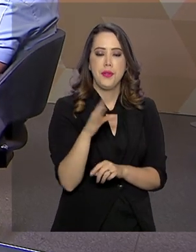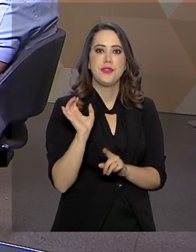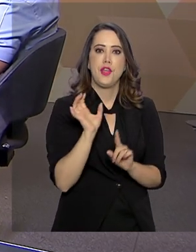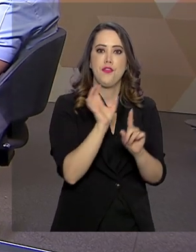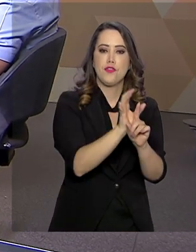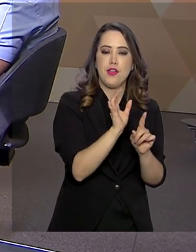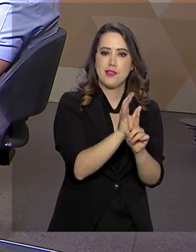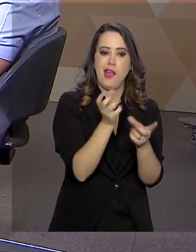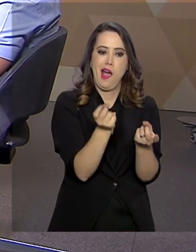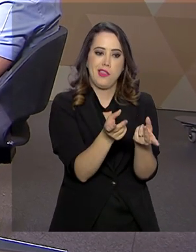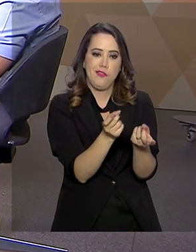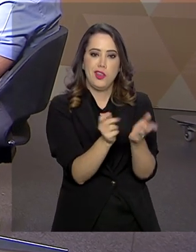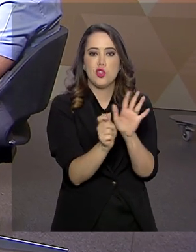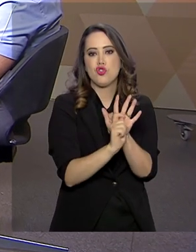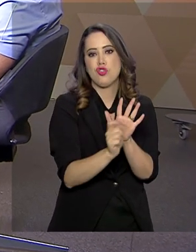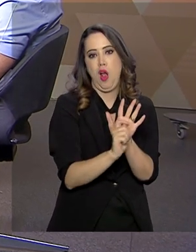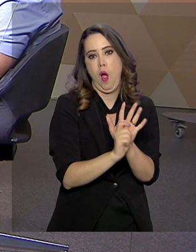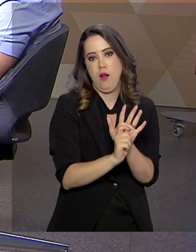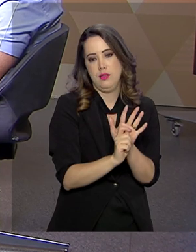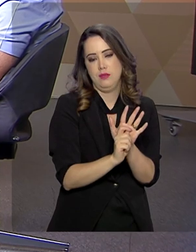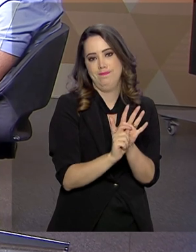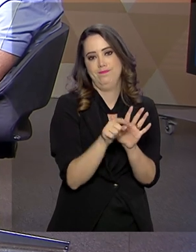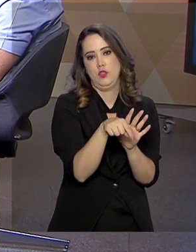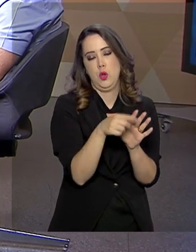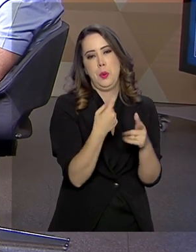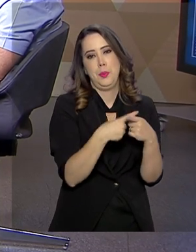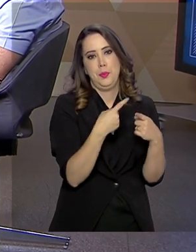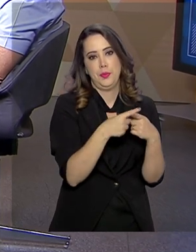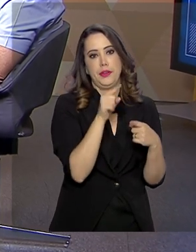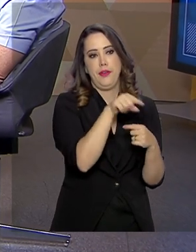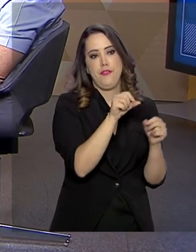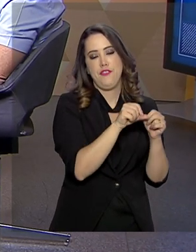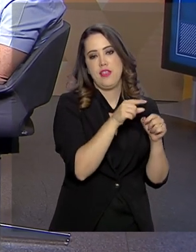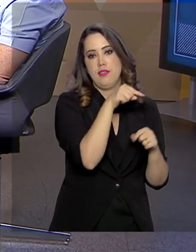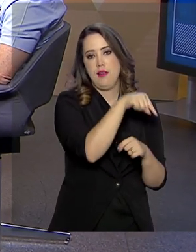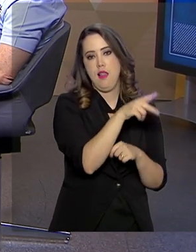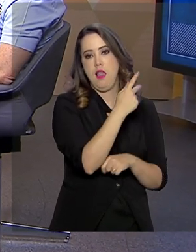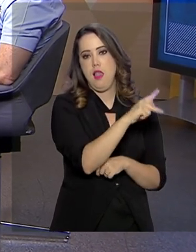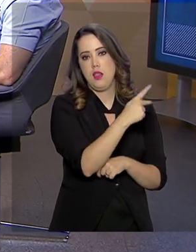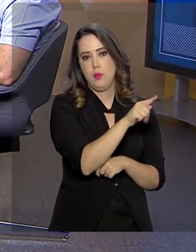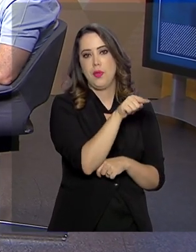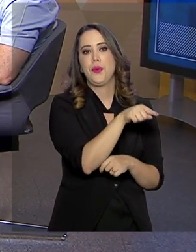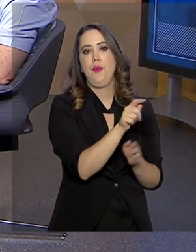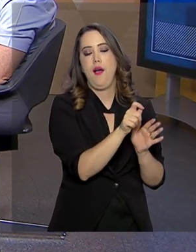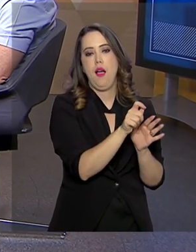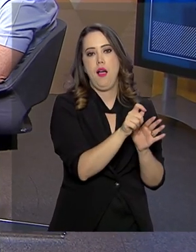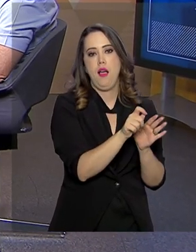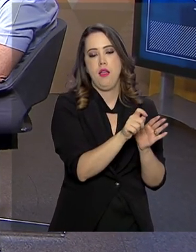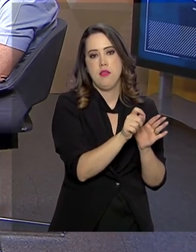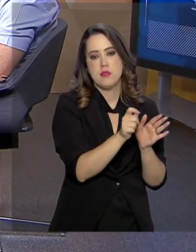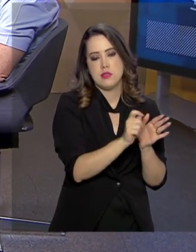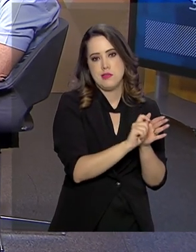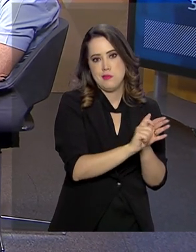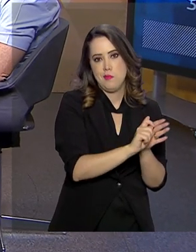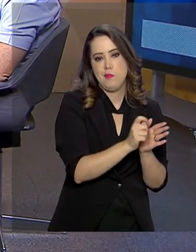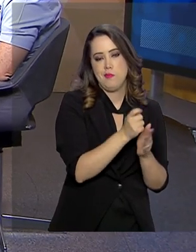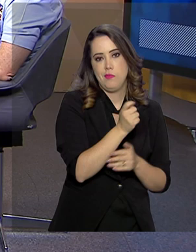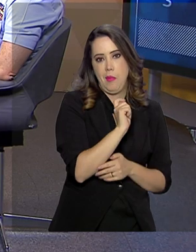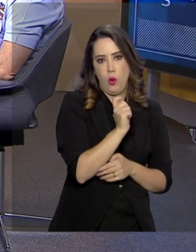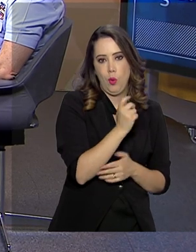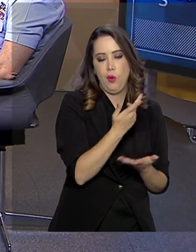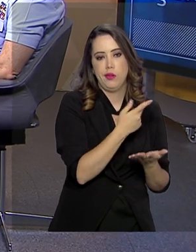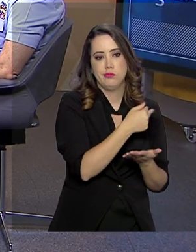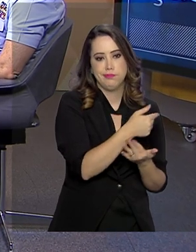de entorpecentes, principalmente a maconha, que é produzida em solo Paraguai. Então, a gente percebe que, de modo geral, esse